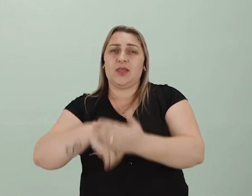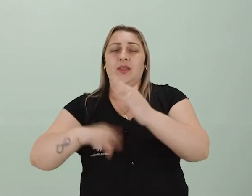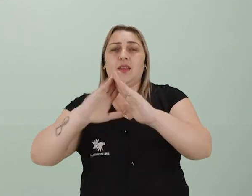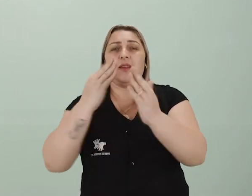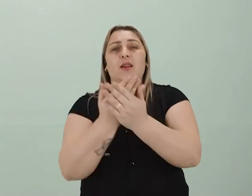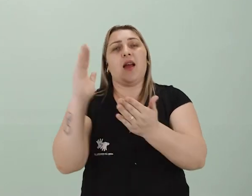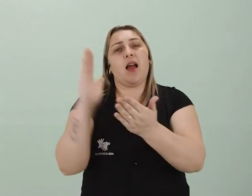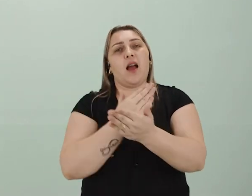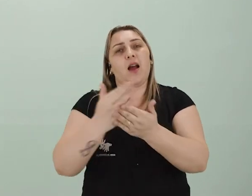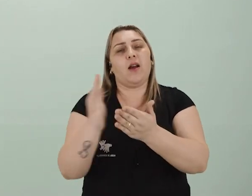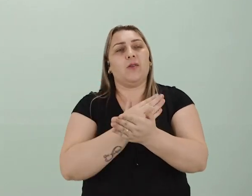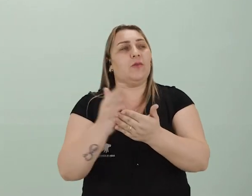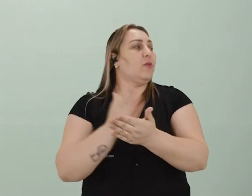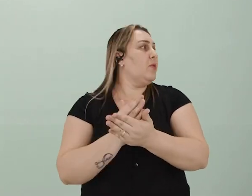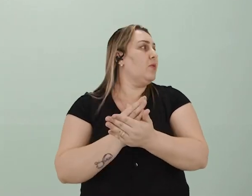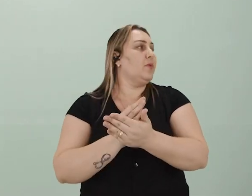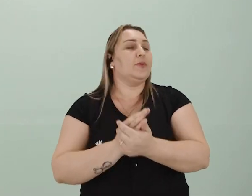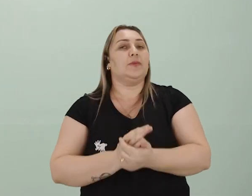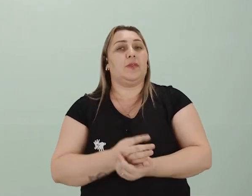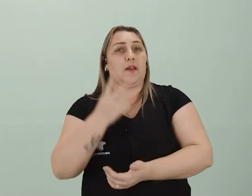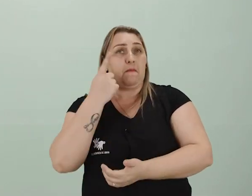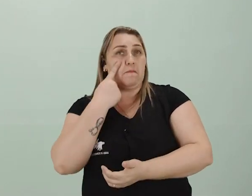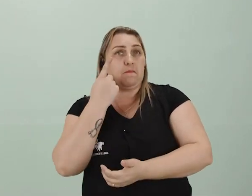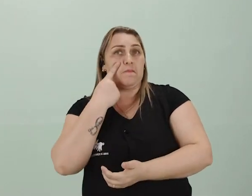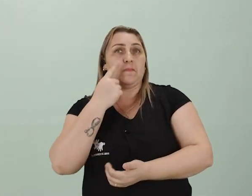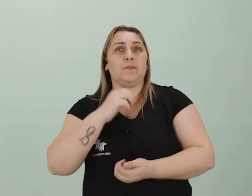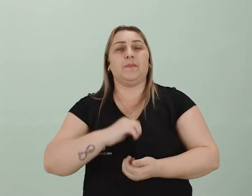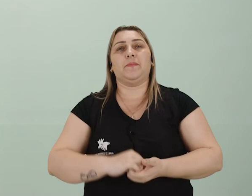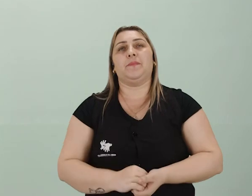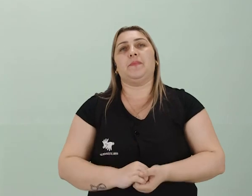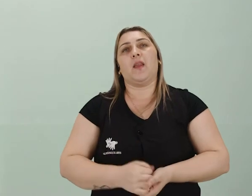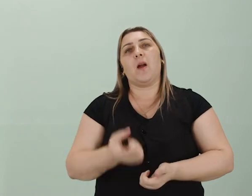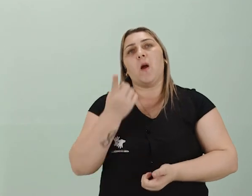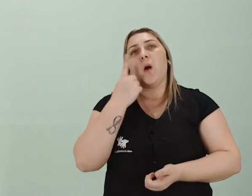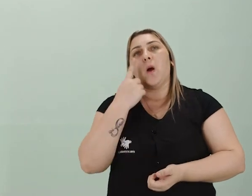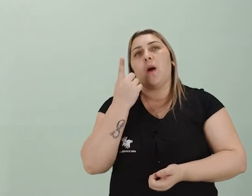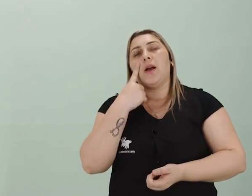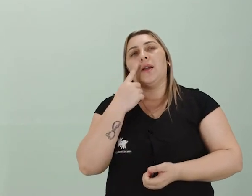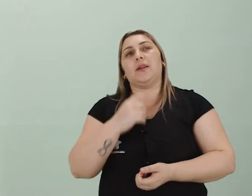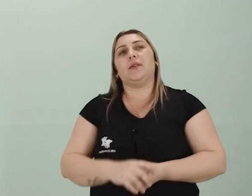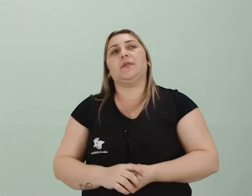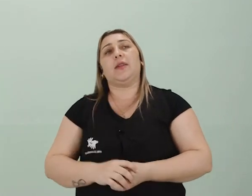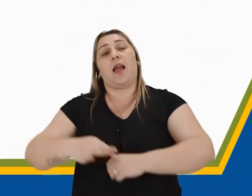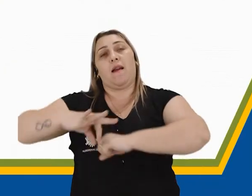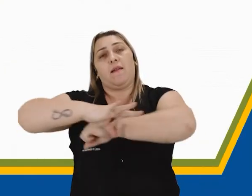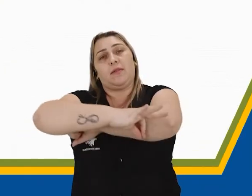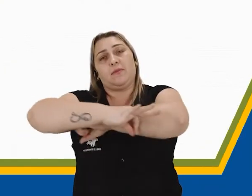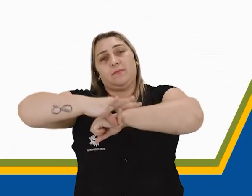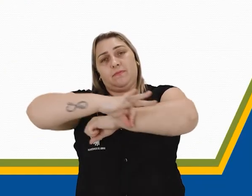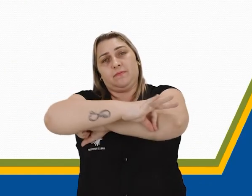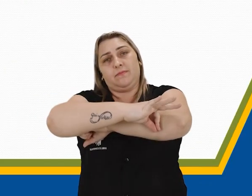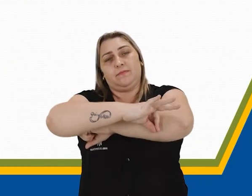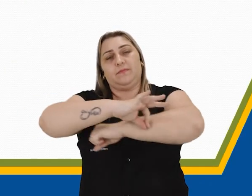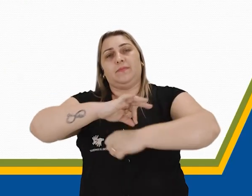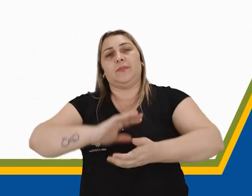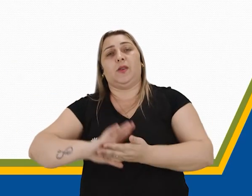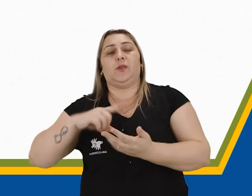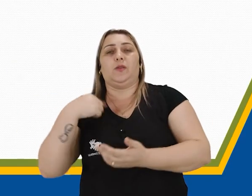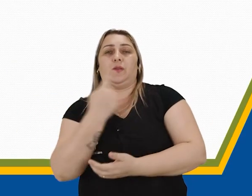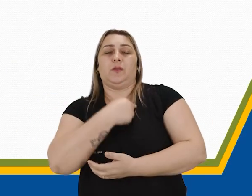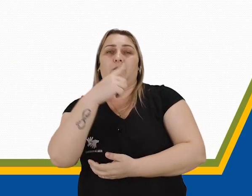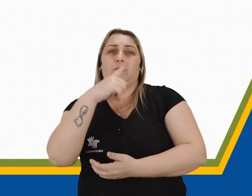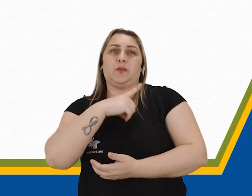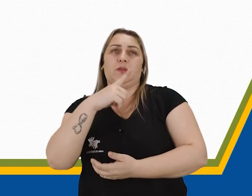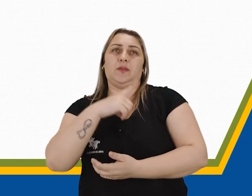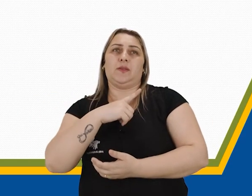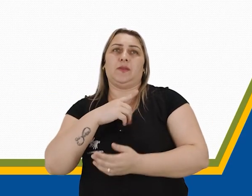algumas dessas manifestações artísticas. Quer ver? Olha lá. A arquitetura. Nós temos